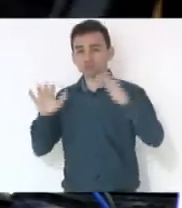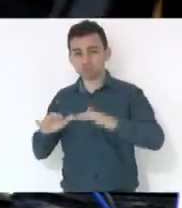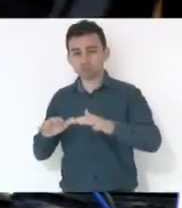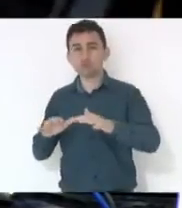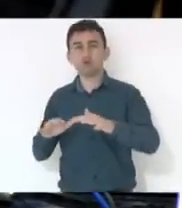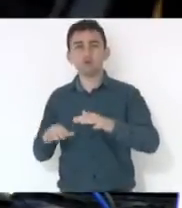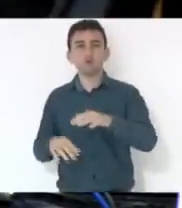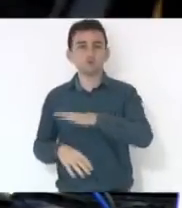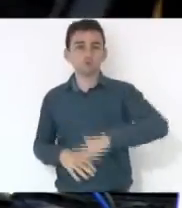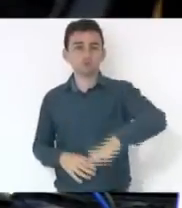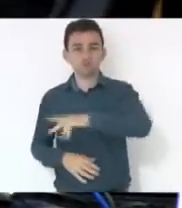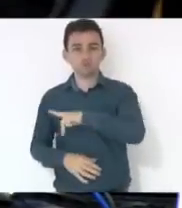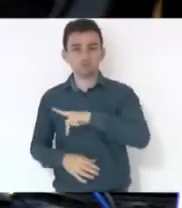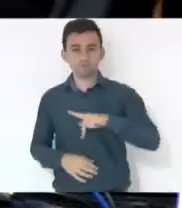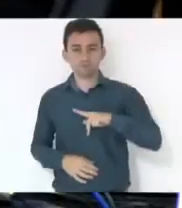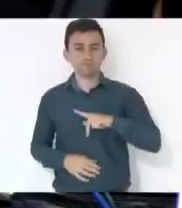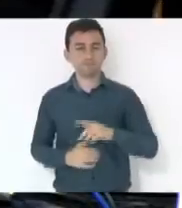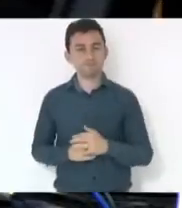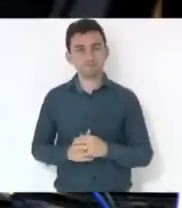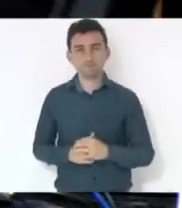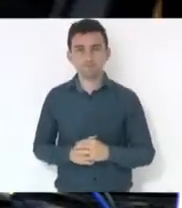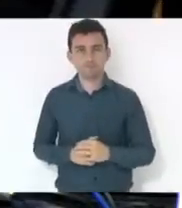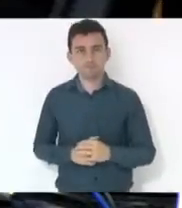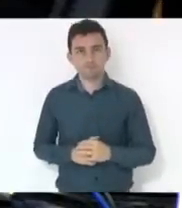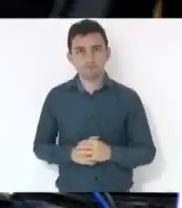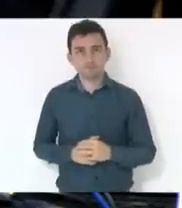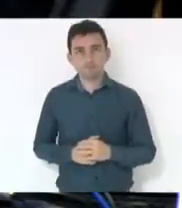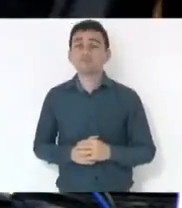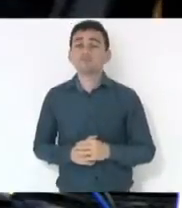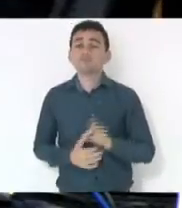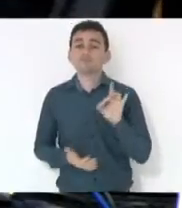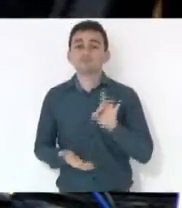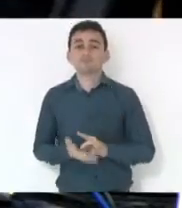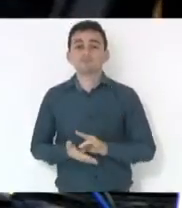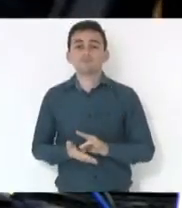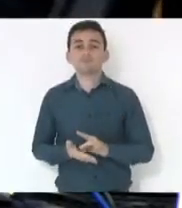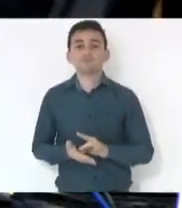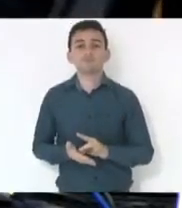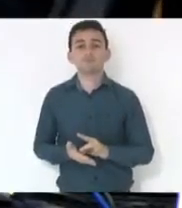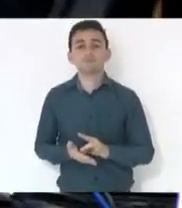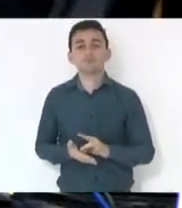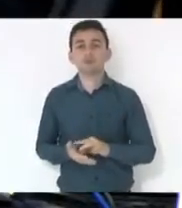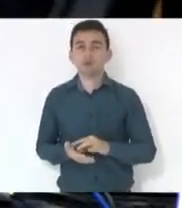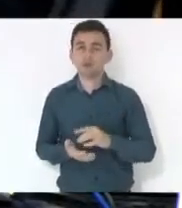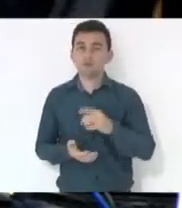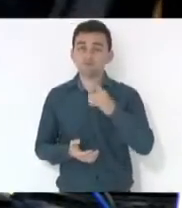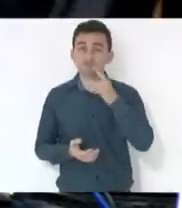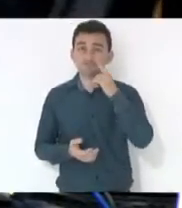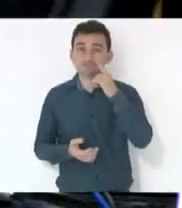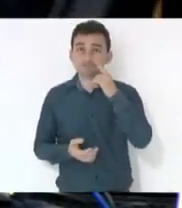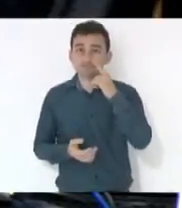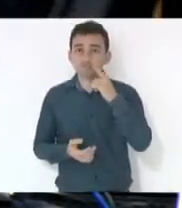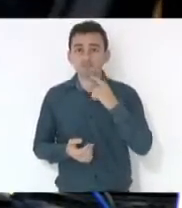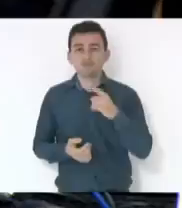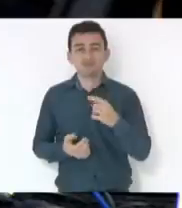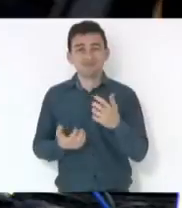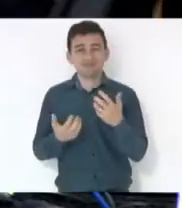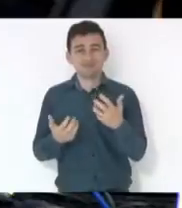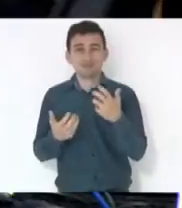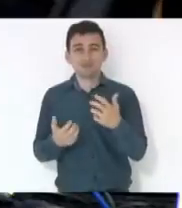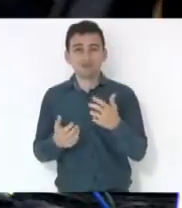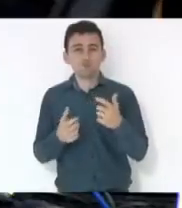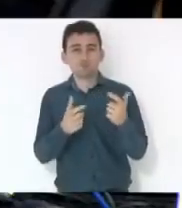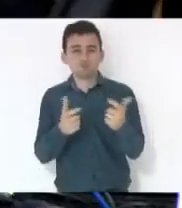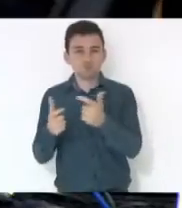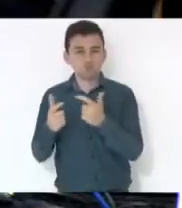esferas públicas, deputado Maurício. E, realmente, eu vejo que buscar esses espaços, tanto aqui,